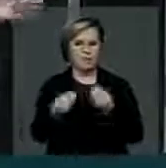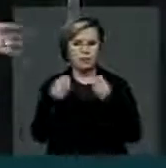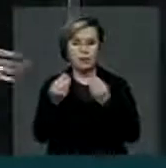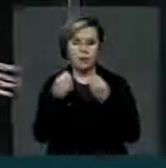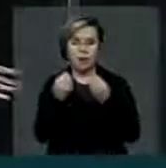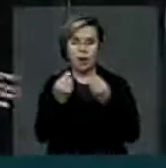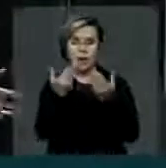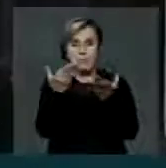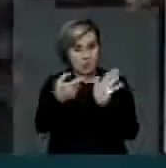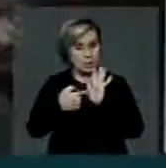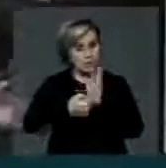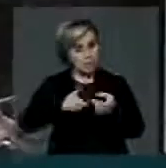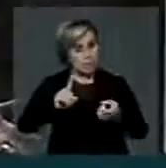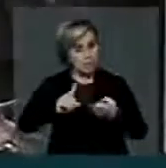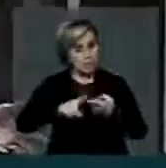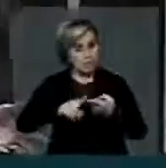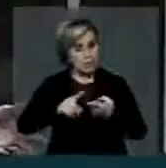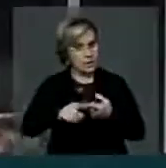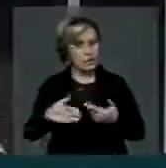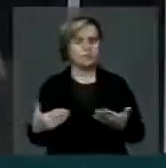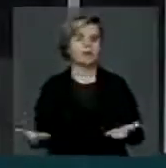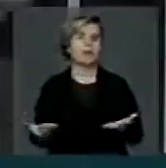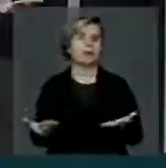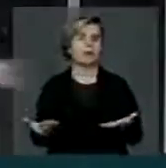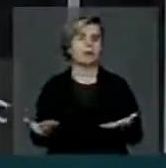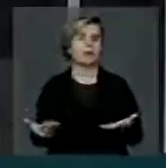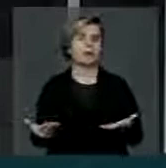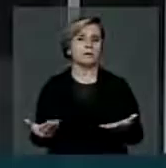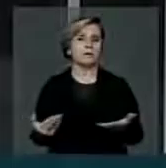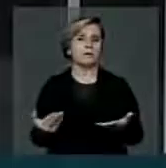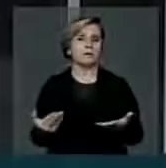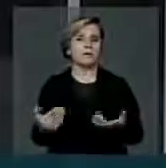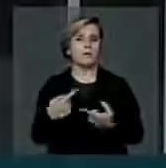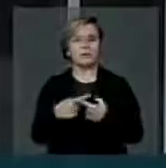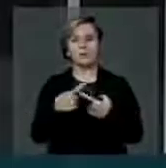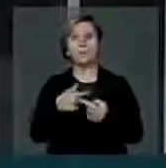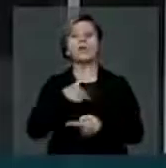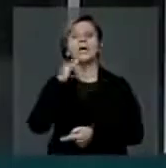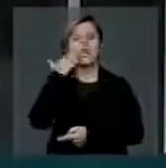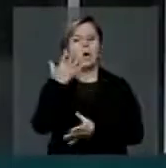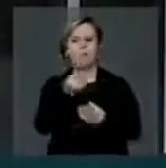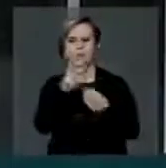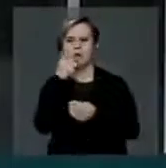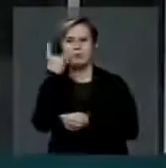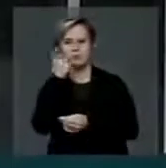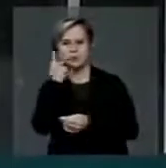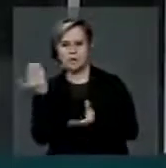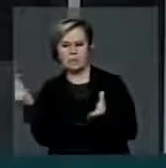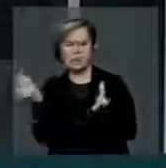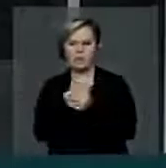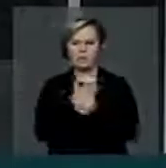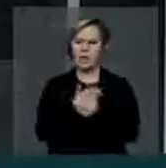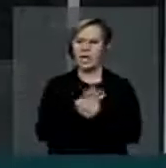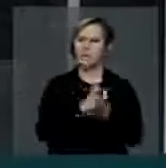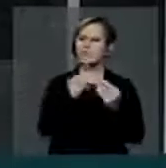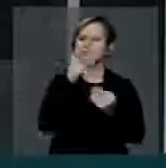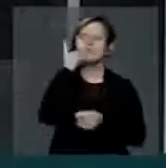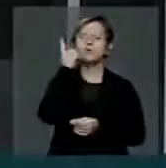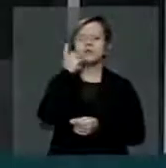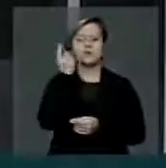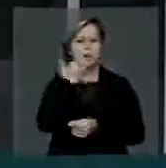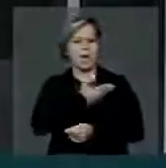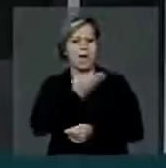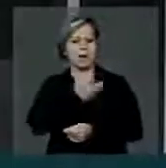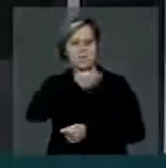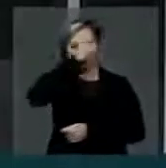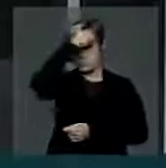vingança, porque eu só posso entender pelo fato de ter muitos deputados processados, ter muitos deputados amigos